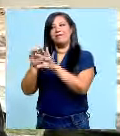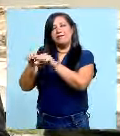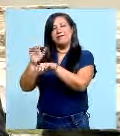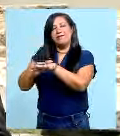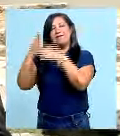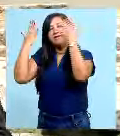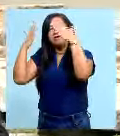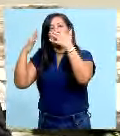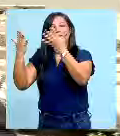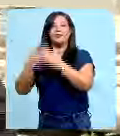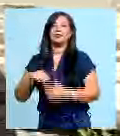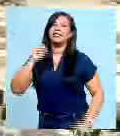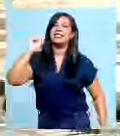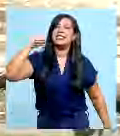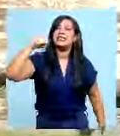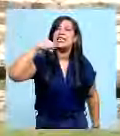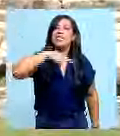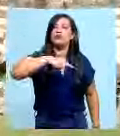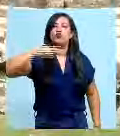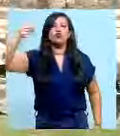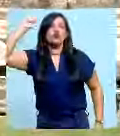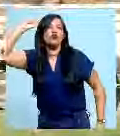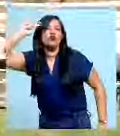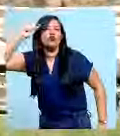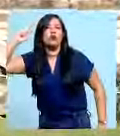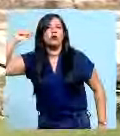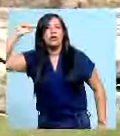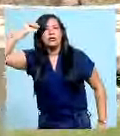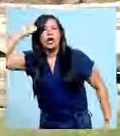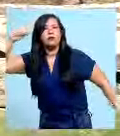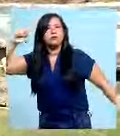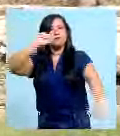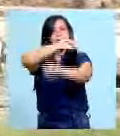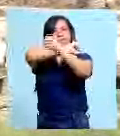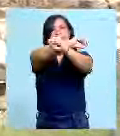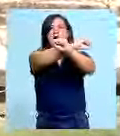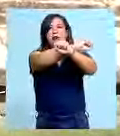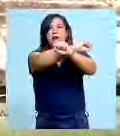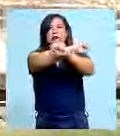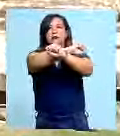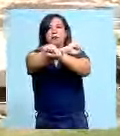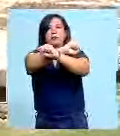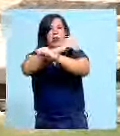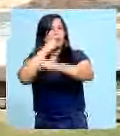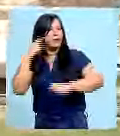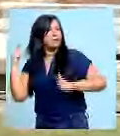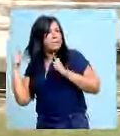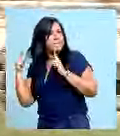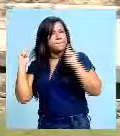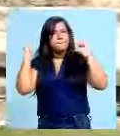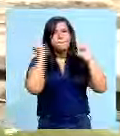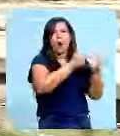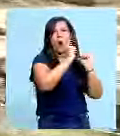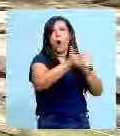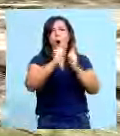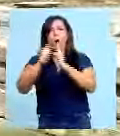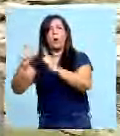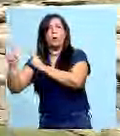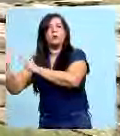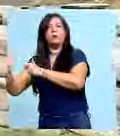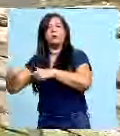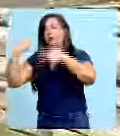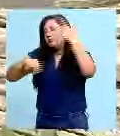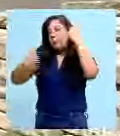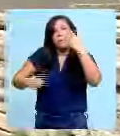Sim, diariamente o negro é amarrado, despido, chicoteado por todas as partes do